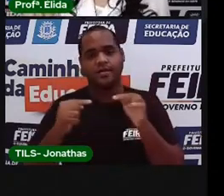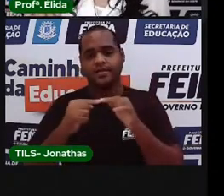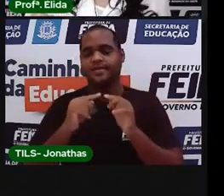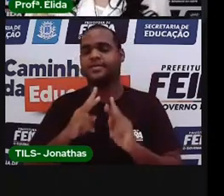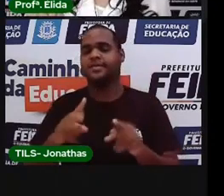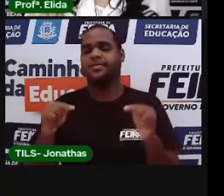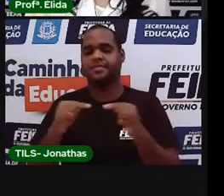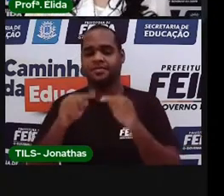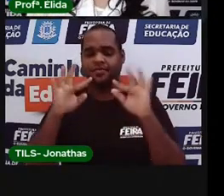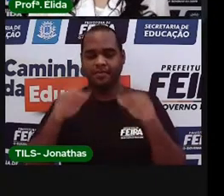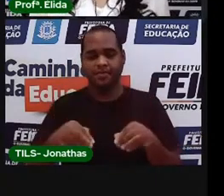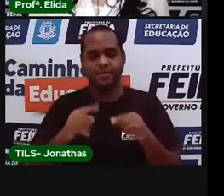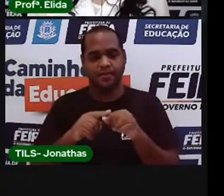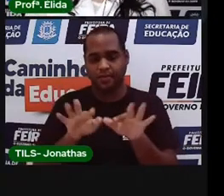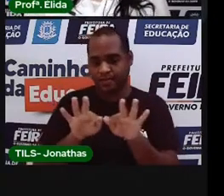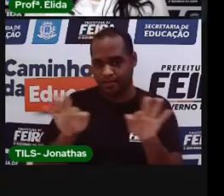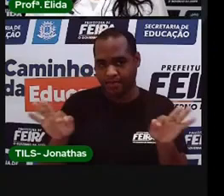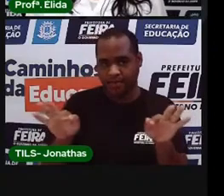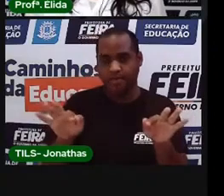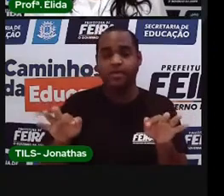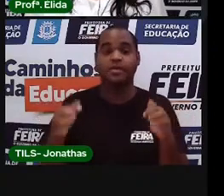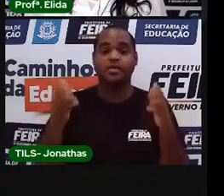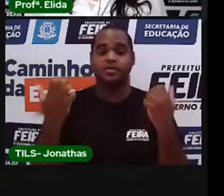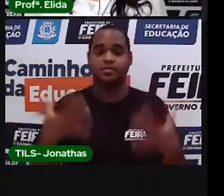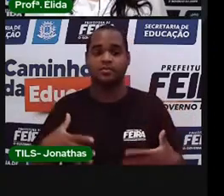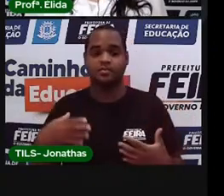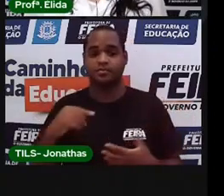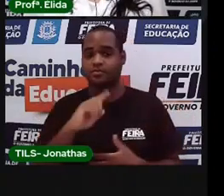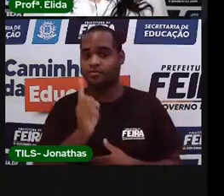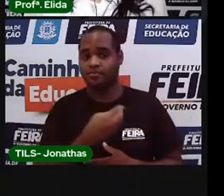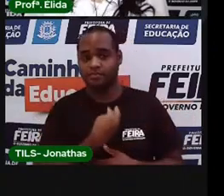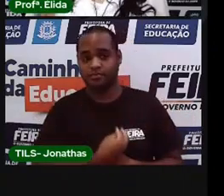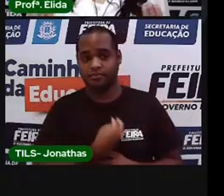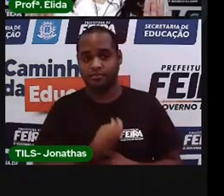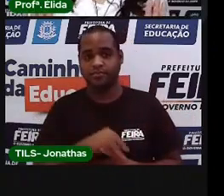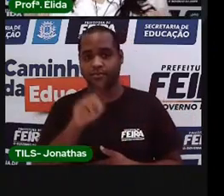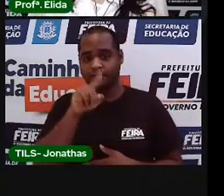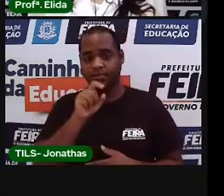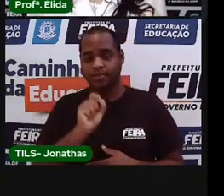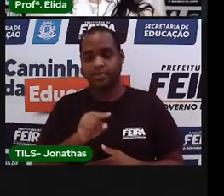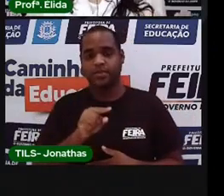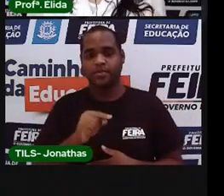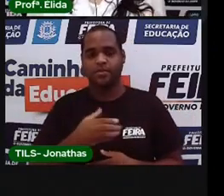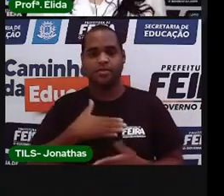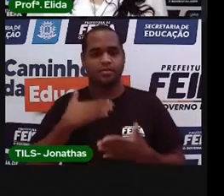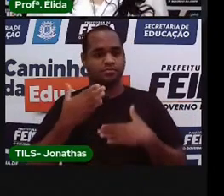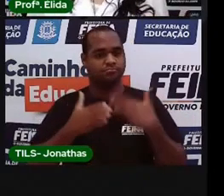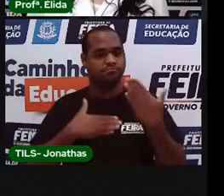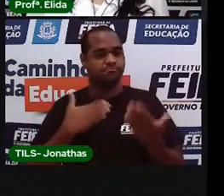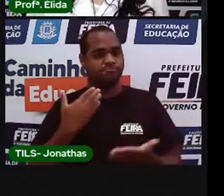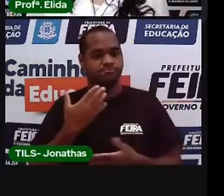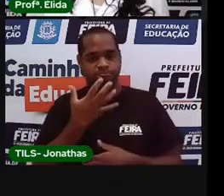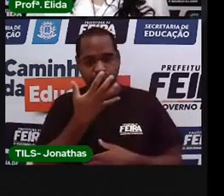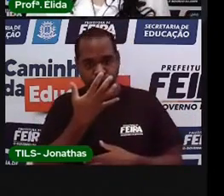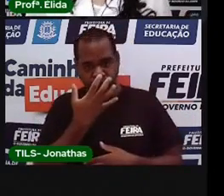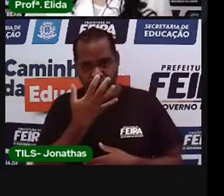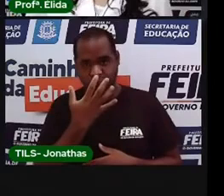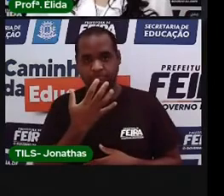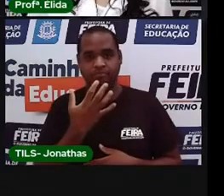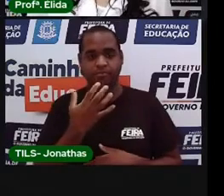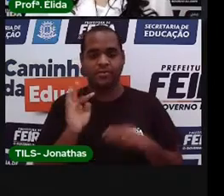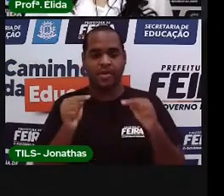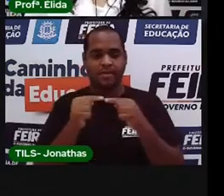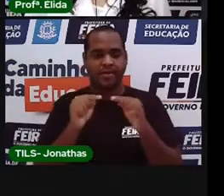no final da frase. O ponto de exclamação. Indica espanto, surpresa e admiração.